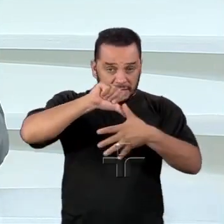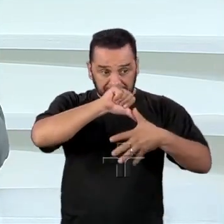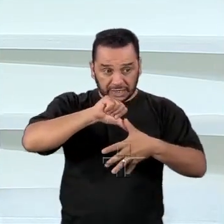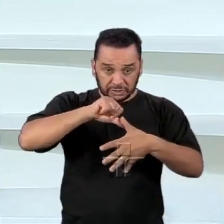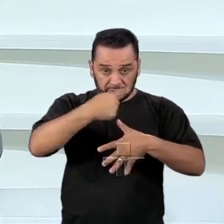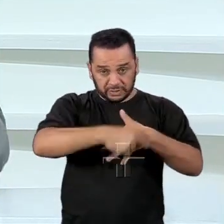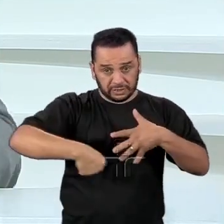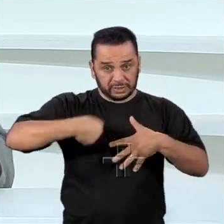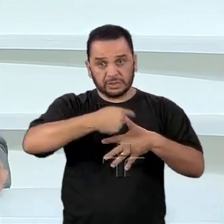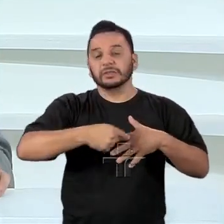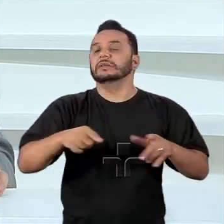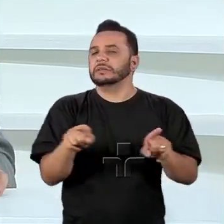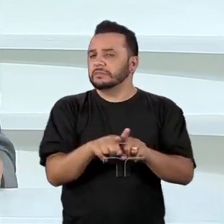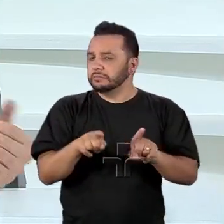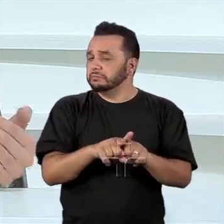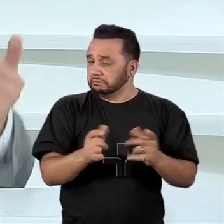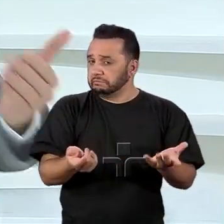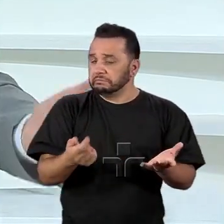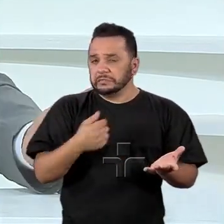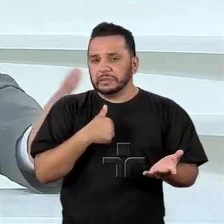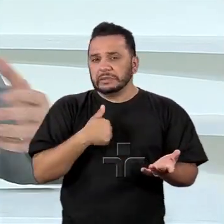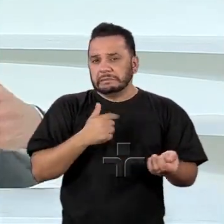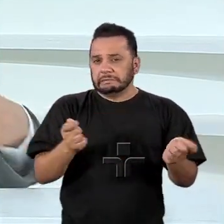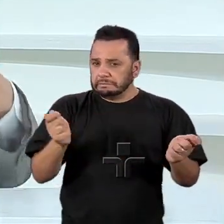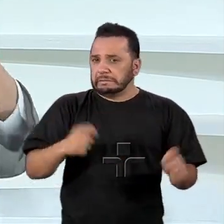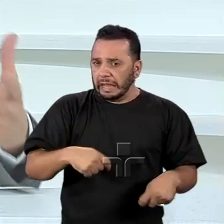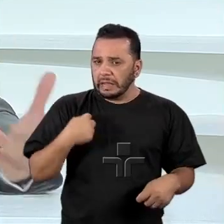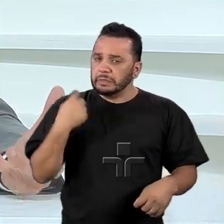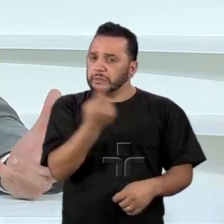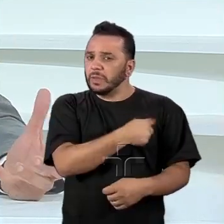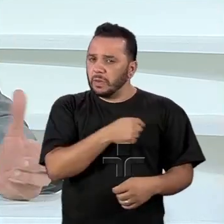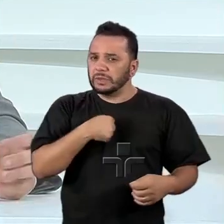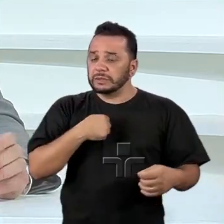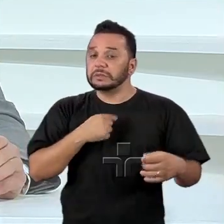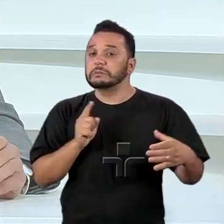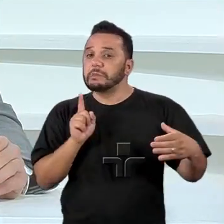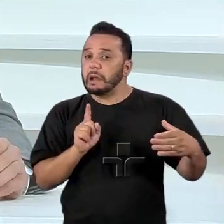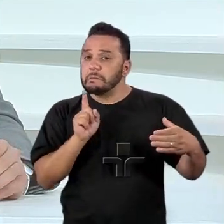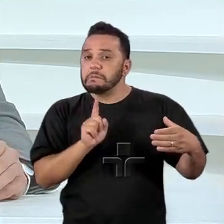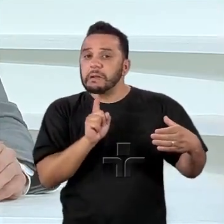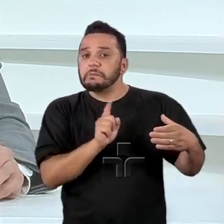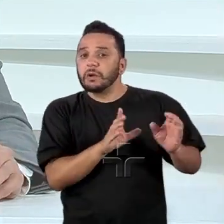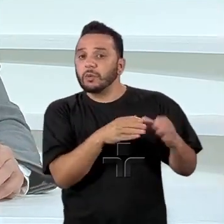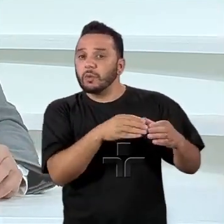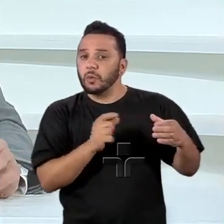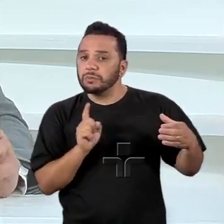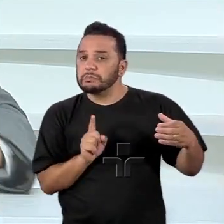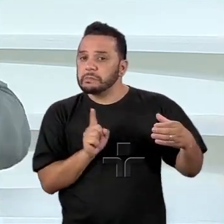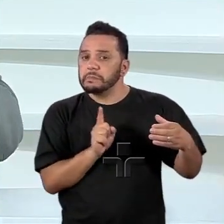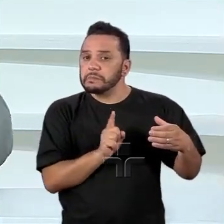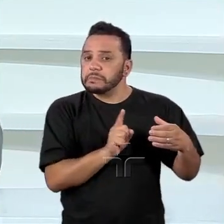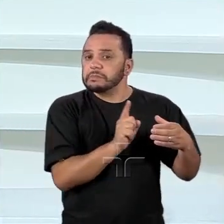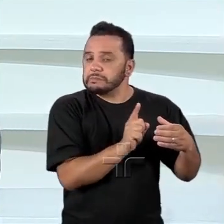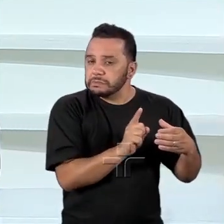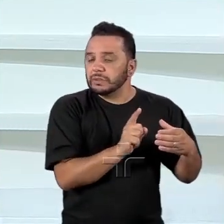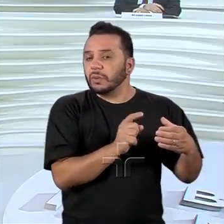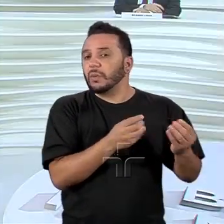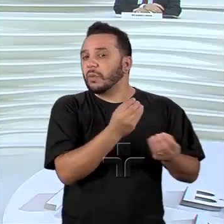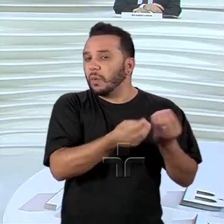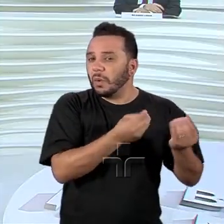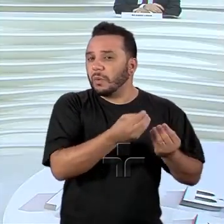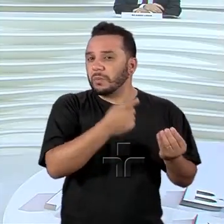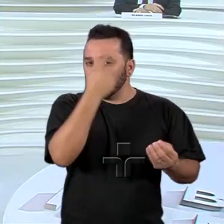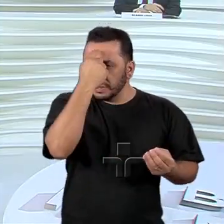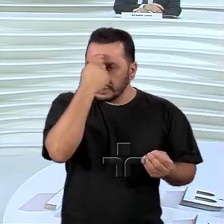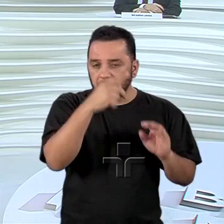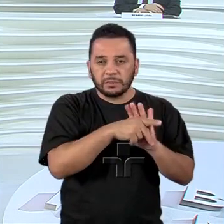entrar, ingressar nele. Mas é uma boa maneira de nós aproximarmos e ingressarmos num jeito de pensar